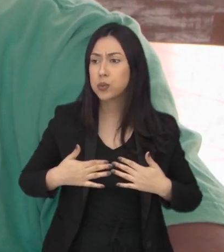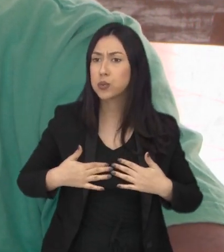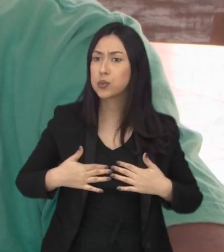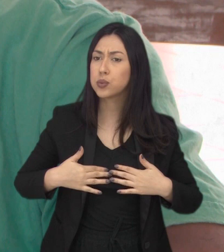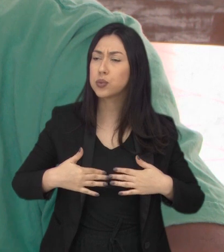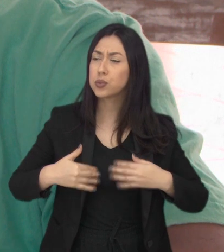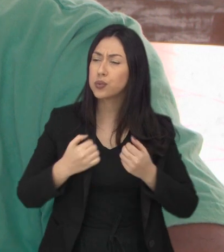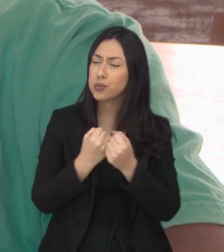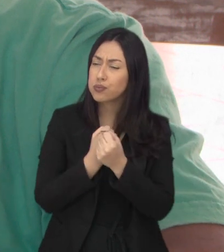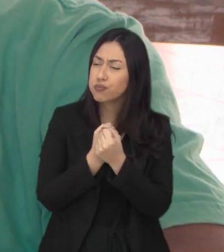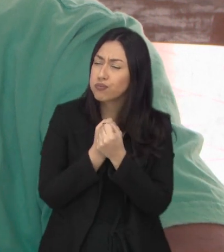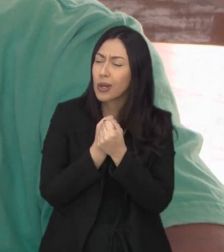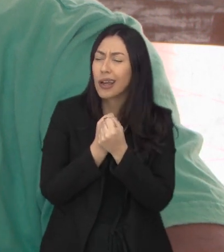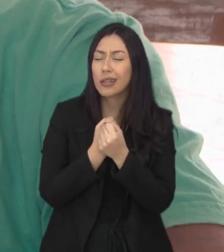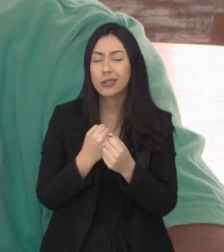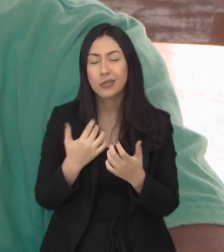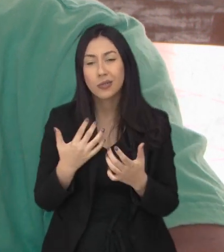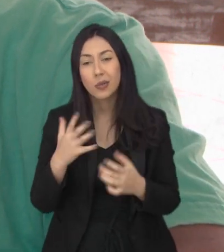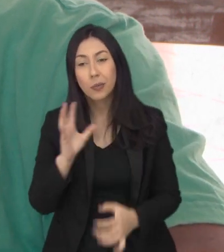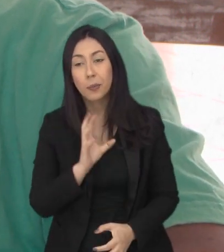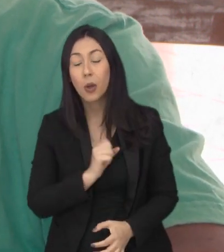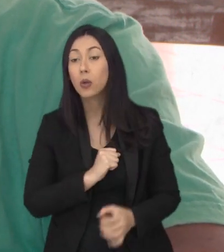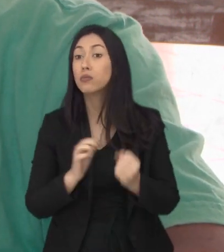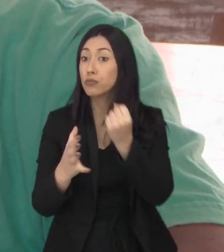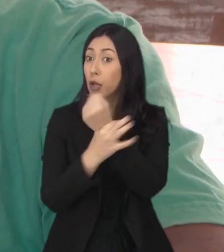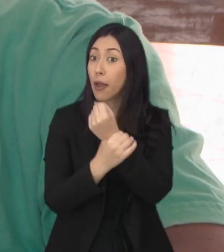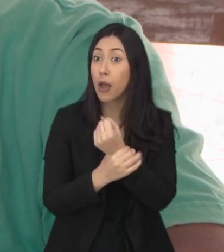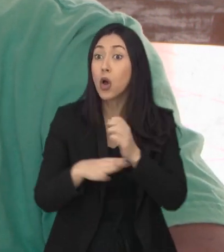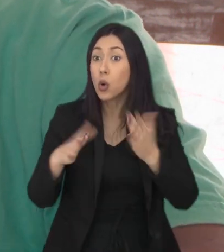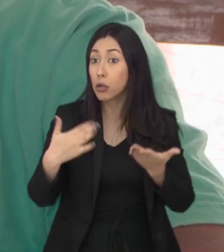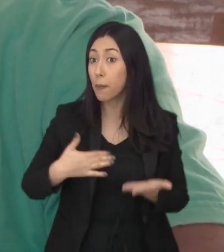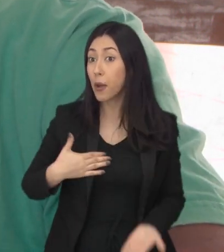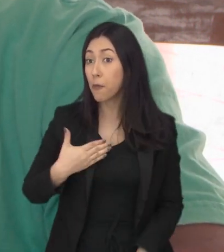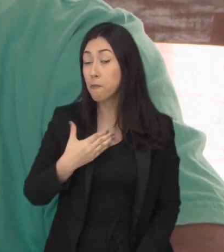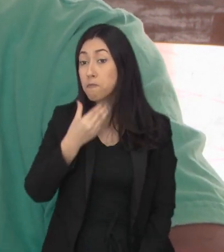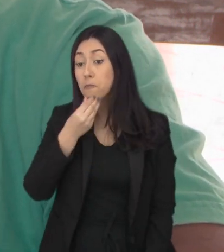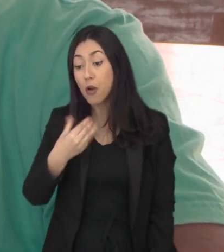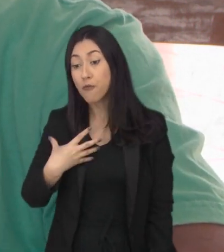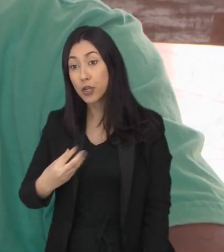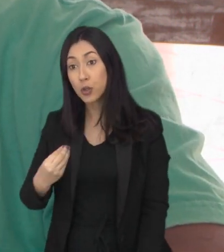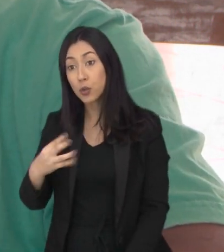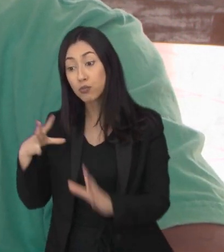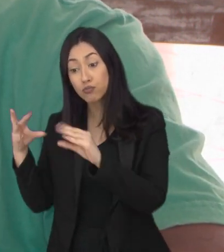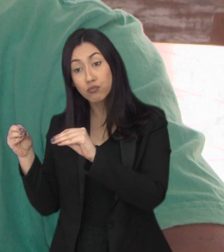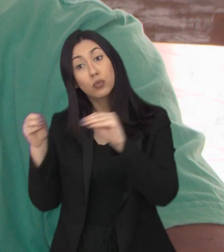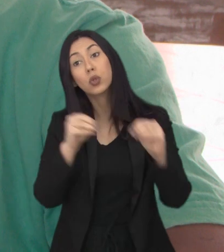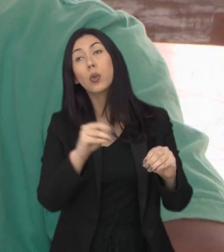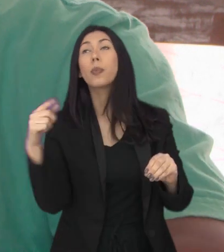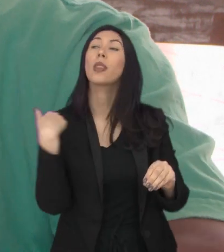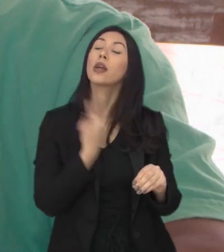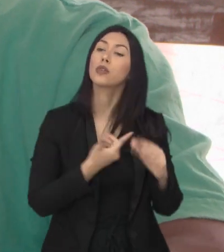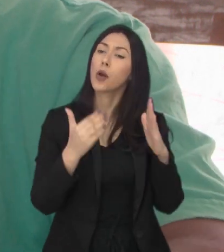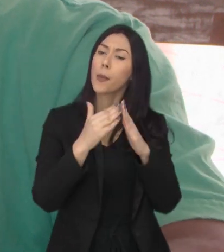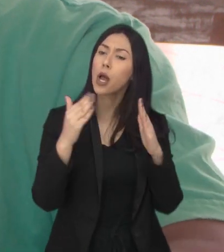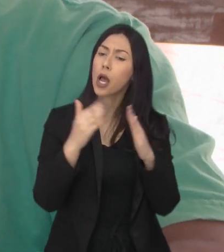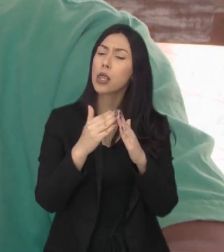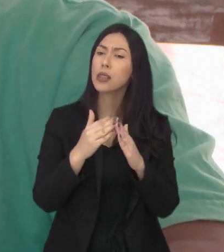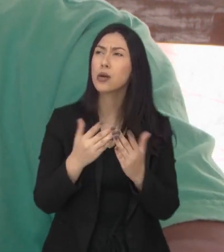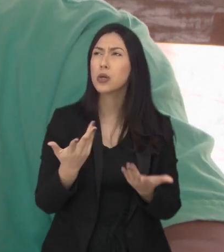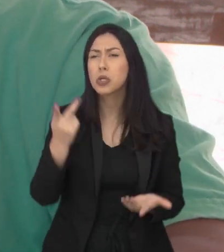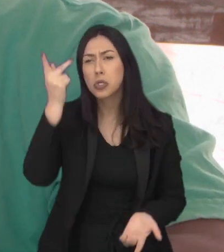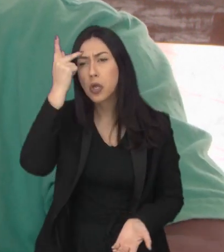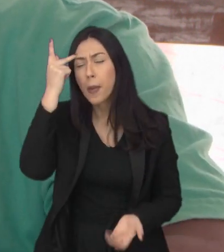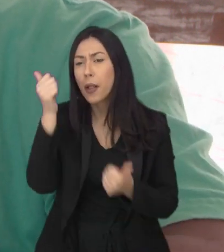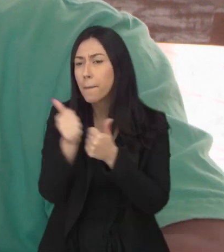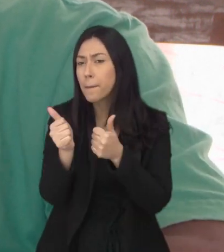Trouxe amor. Além da segurança, como você disse. Meu filho, quando chegou aqui, a gente ficou em São Paulo, próximo de